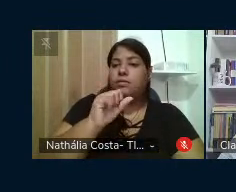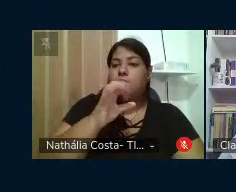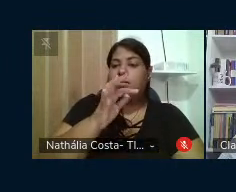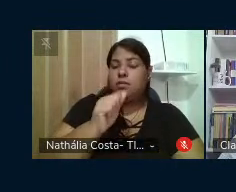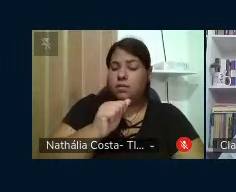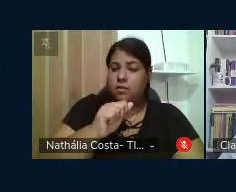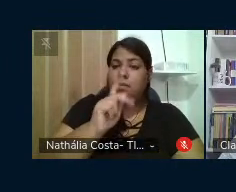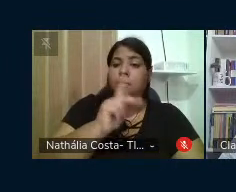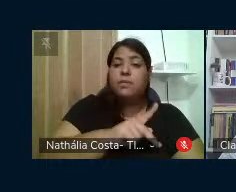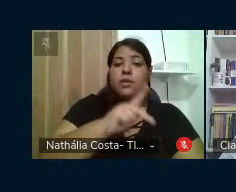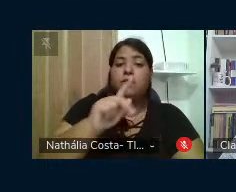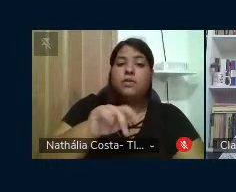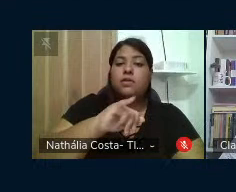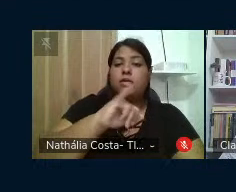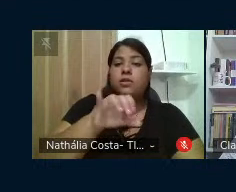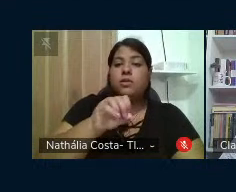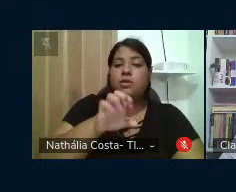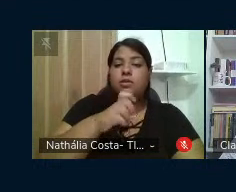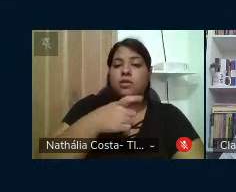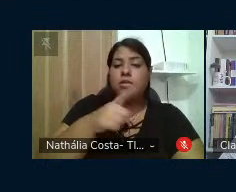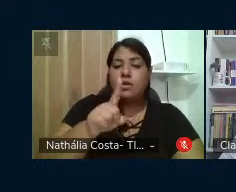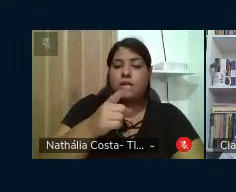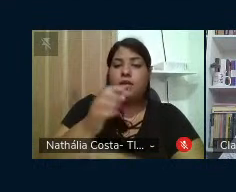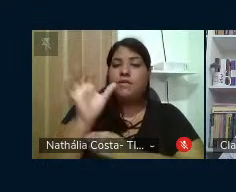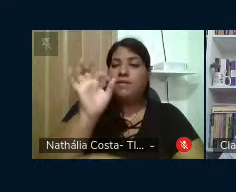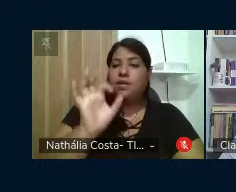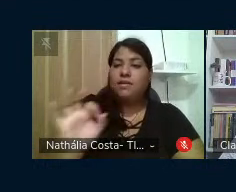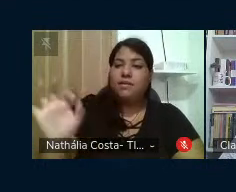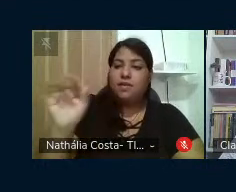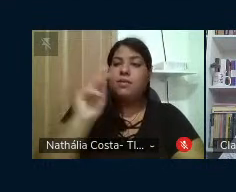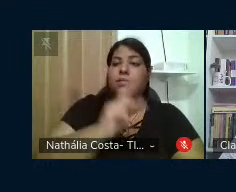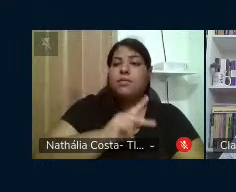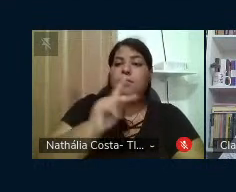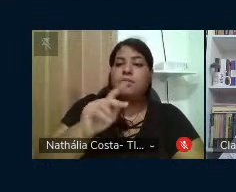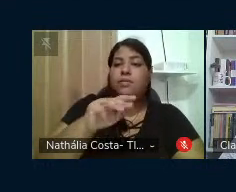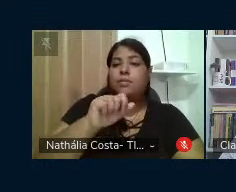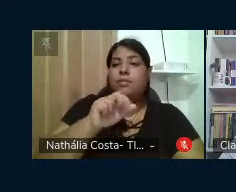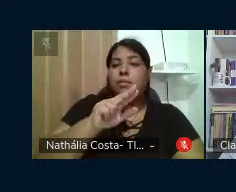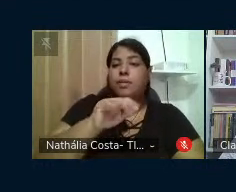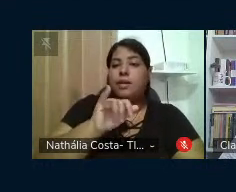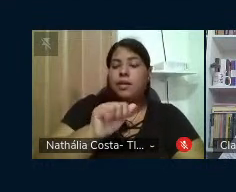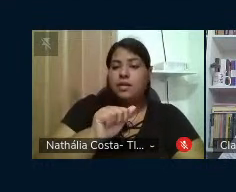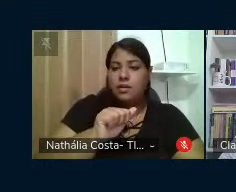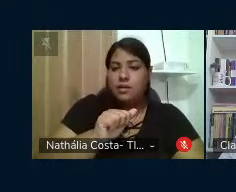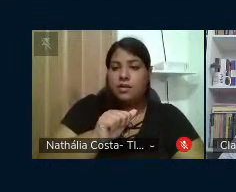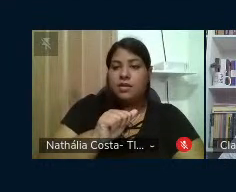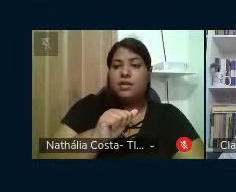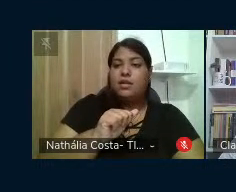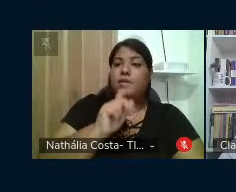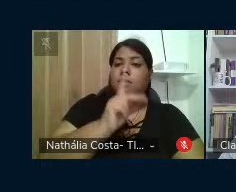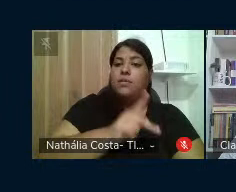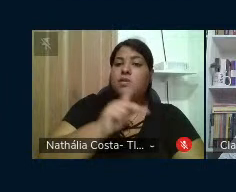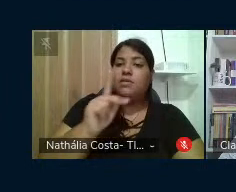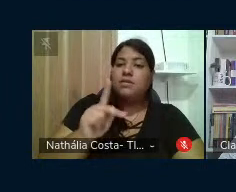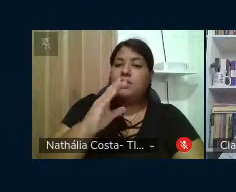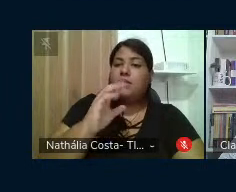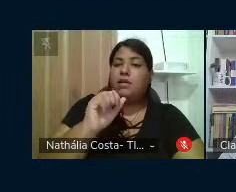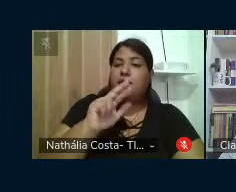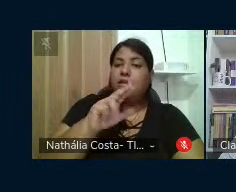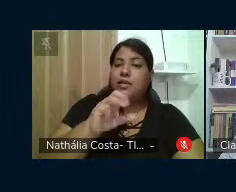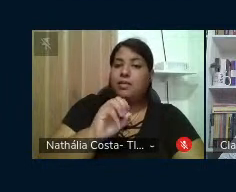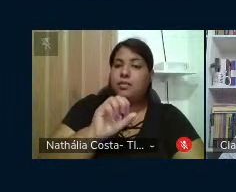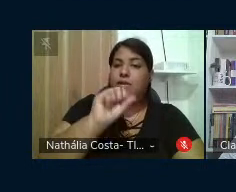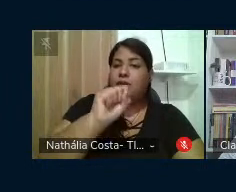Paulino da Fafiria professora Maria das Graças da Fafiria Maria do Carmo da SBPC